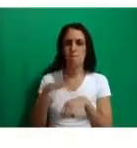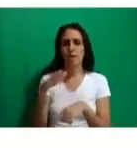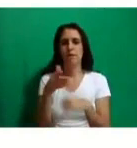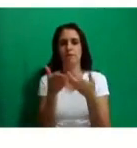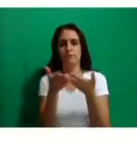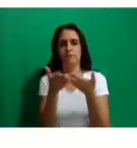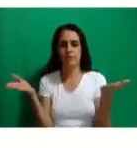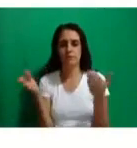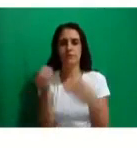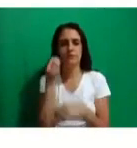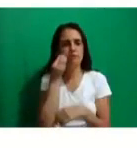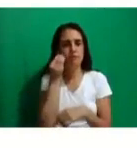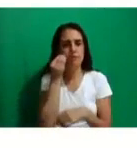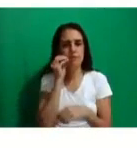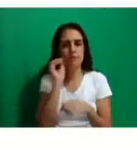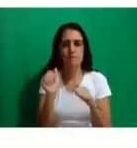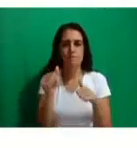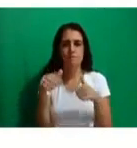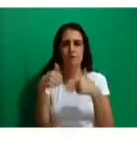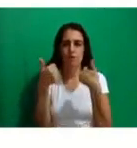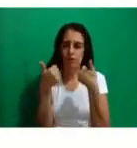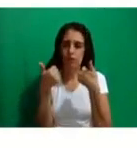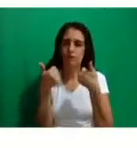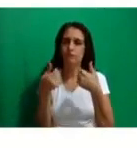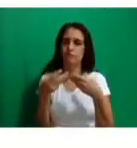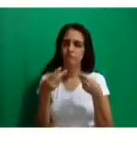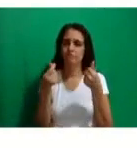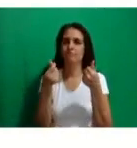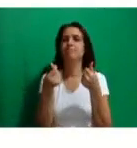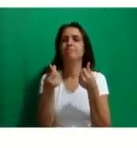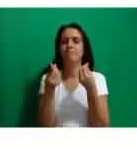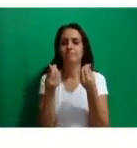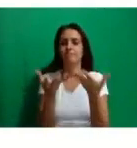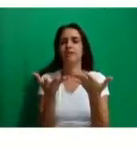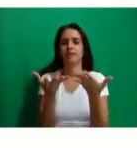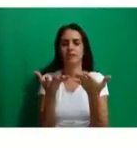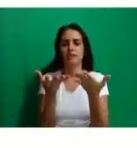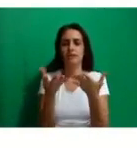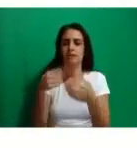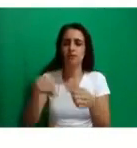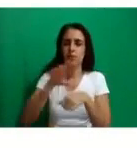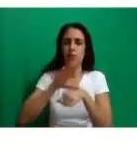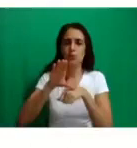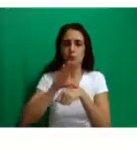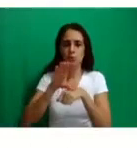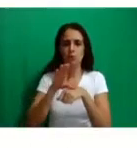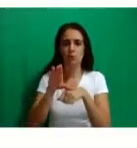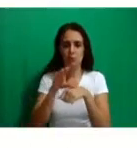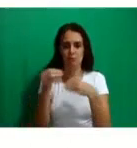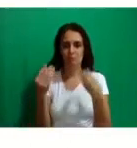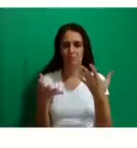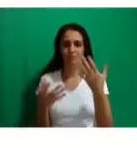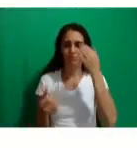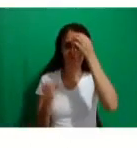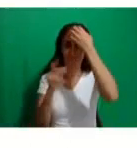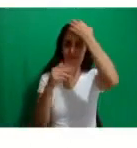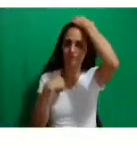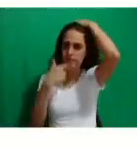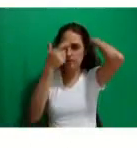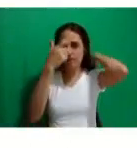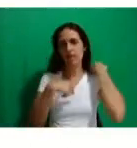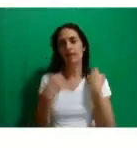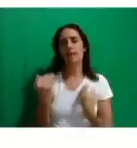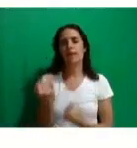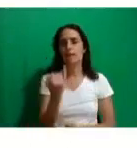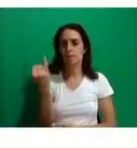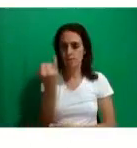melhorar a qualidade da oferta do nosso trabalho também, tá bom? Então, muito importante, por favor, vocês